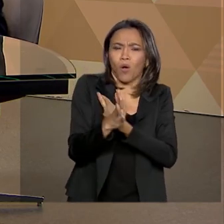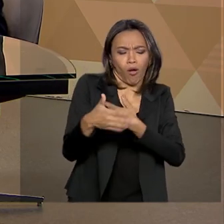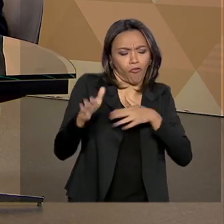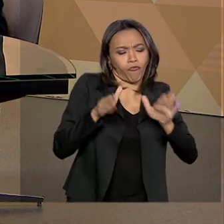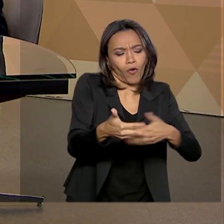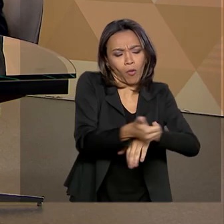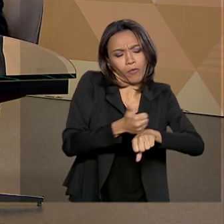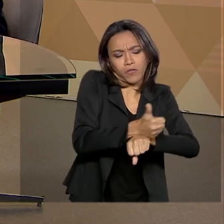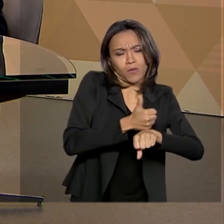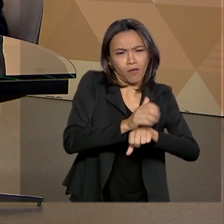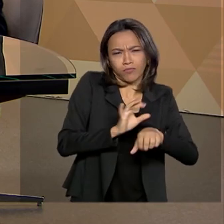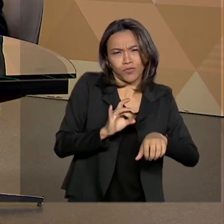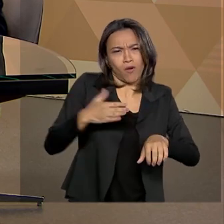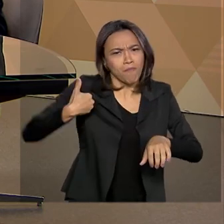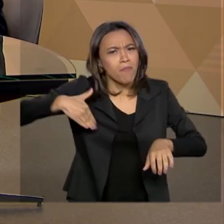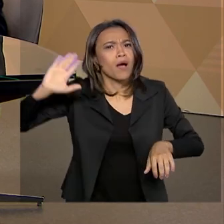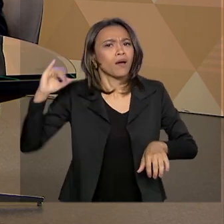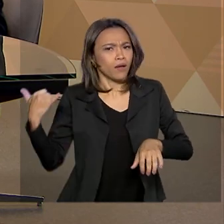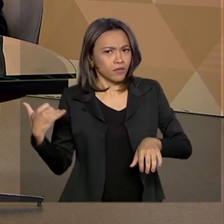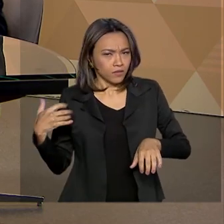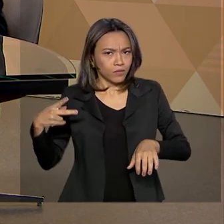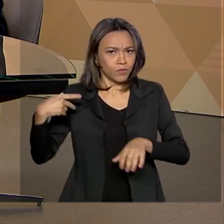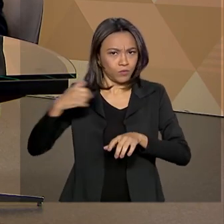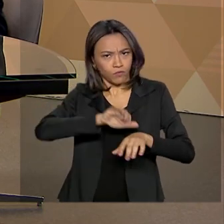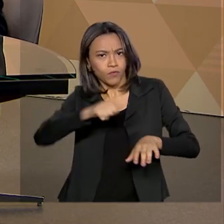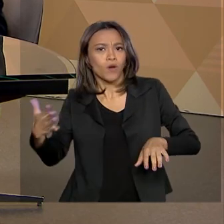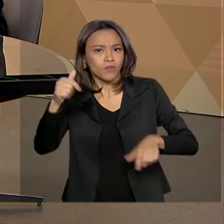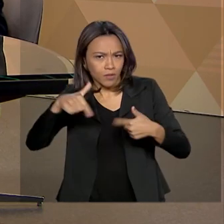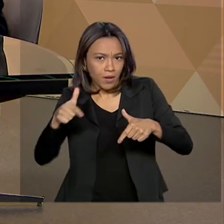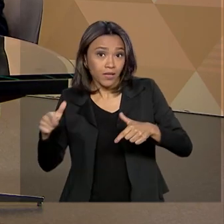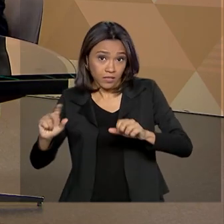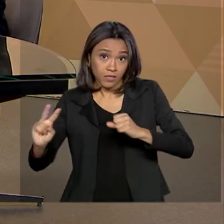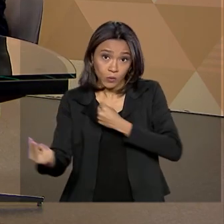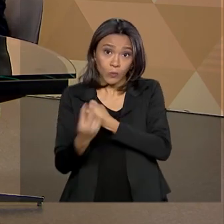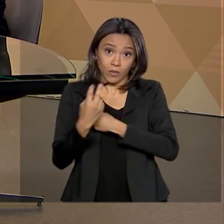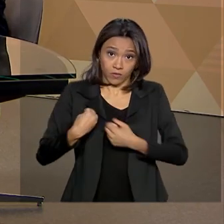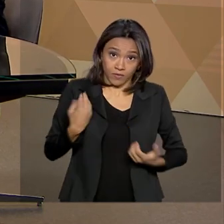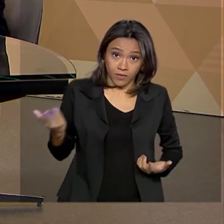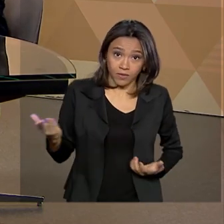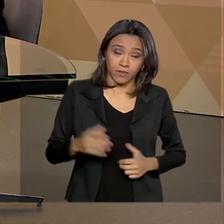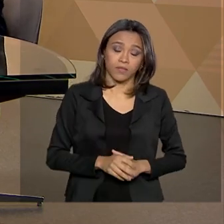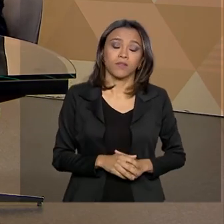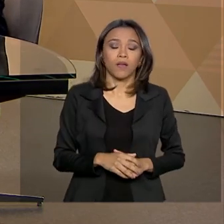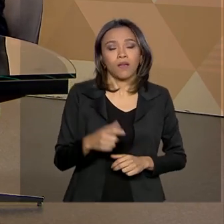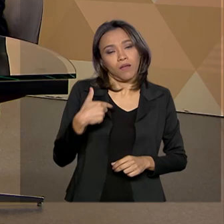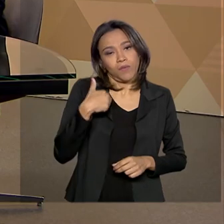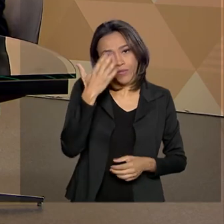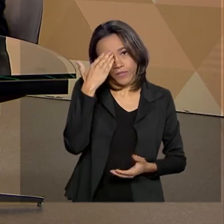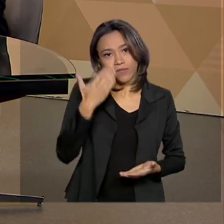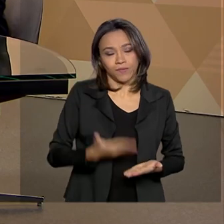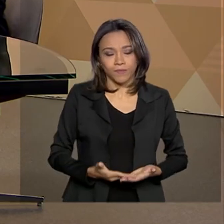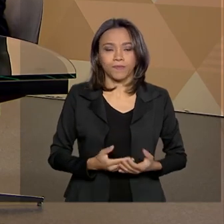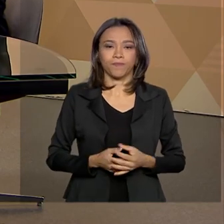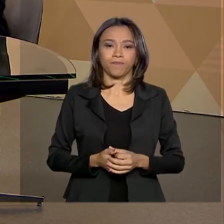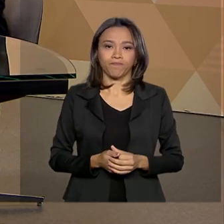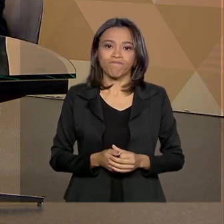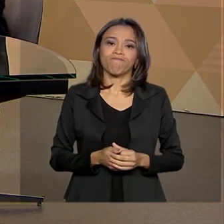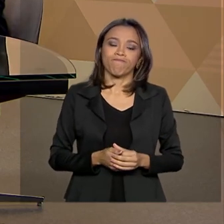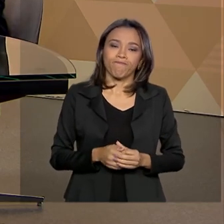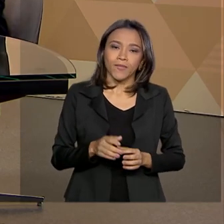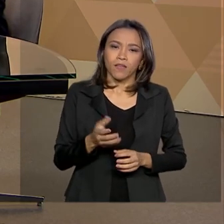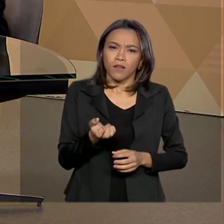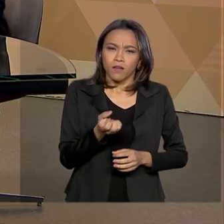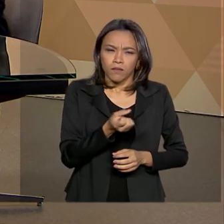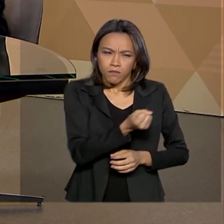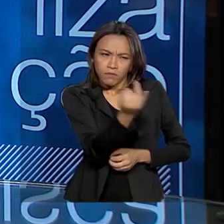lado funcional, vai além do trabalho, esse seu compromisso de preservar vidas? Eu acredito que reforça, talvez tantas